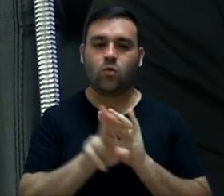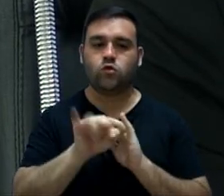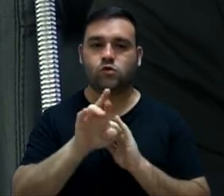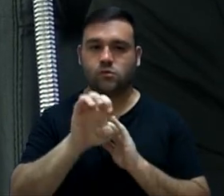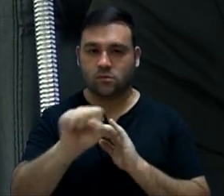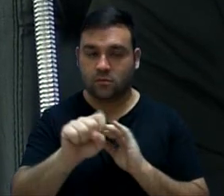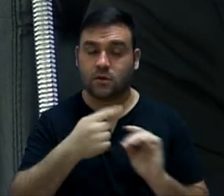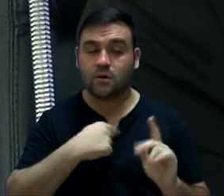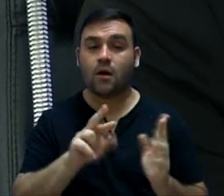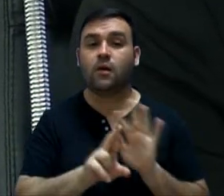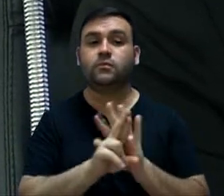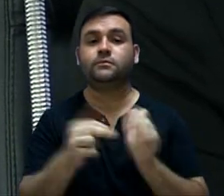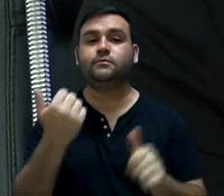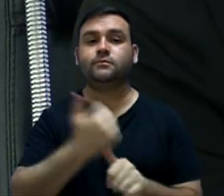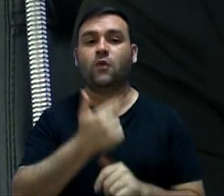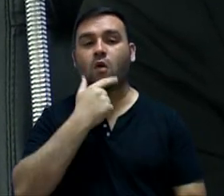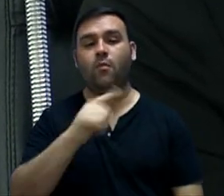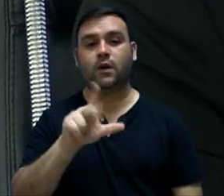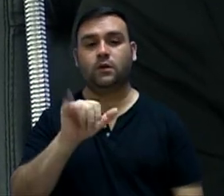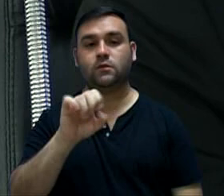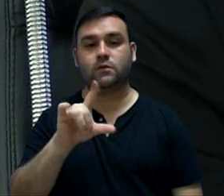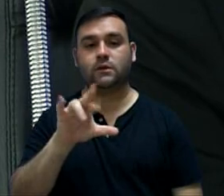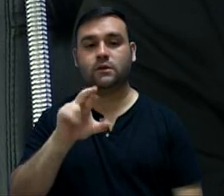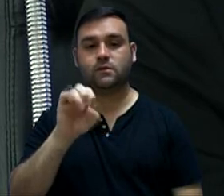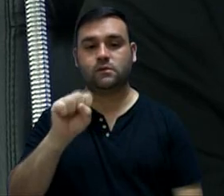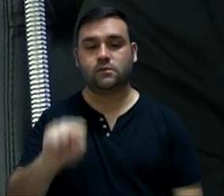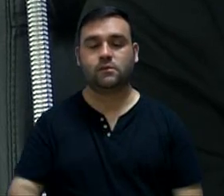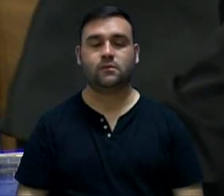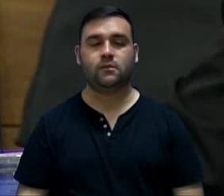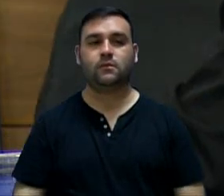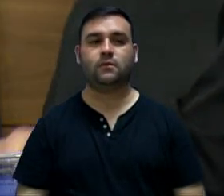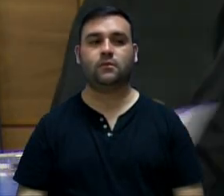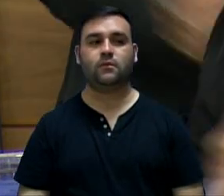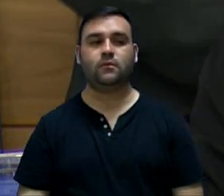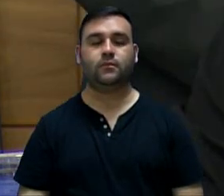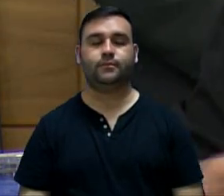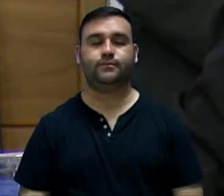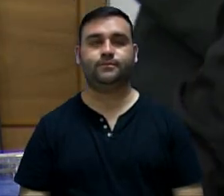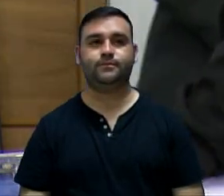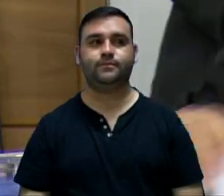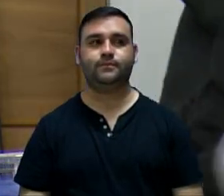e estou representando o Luiz Carlos Franquin. Silvana?